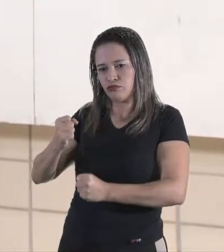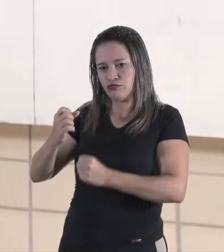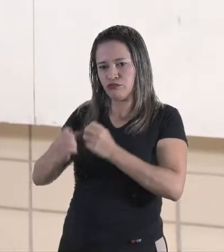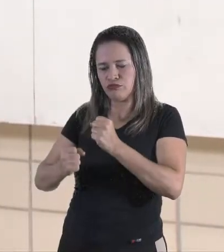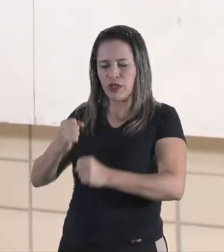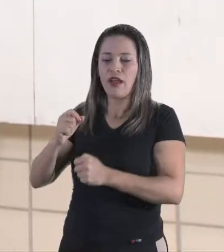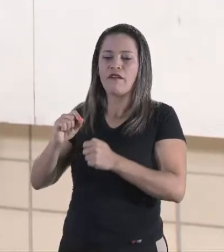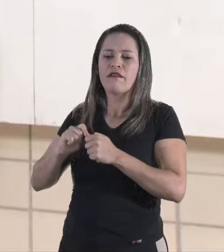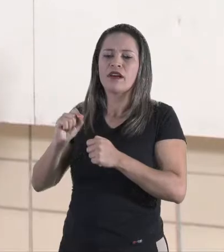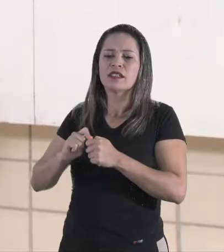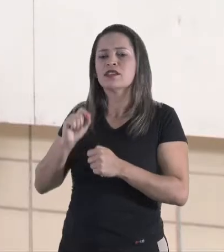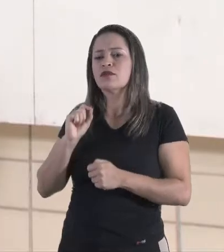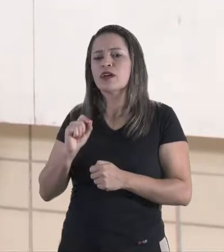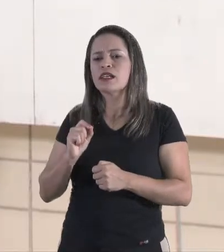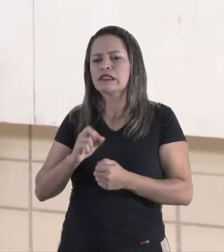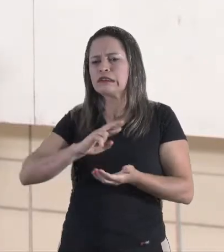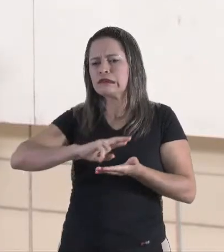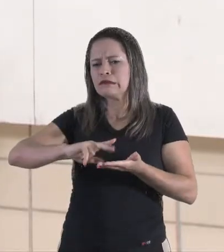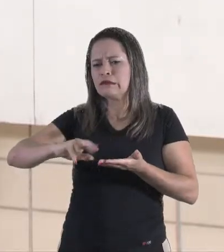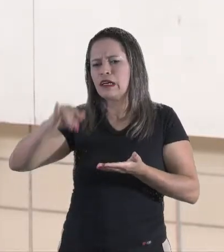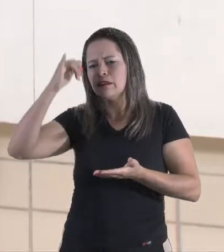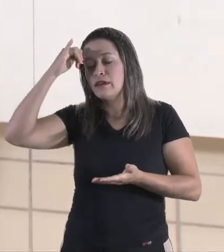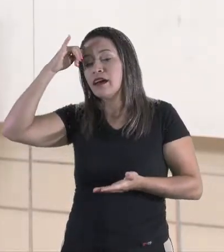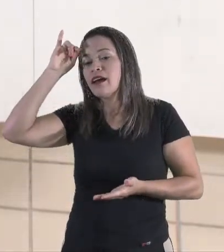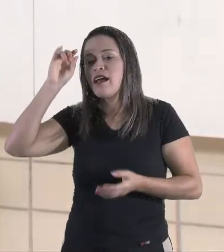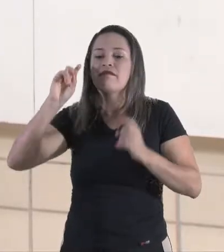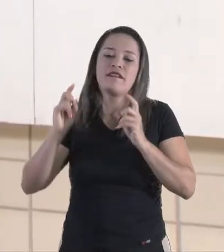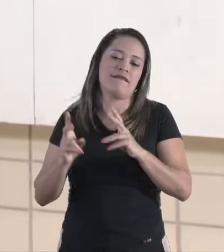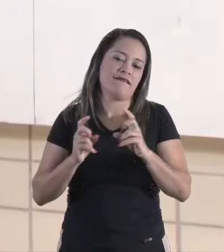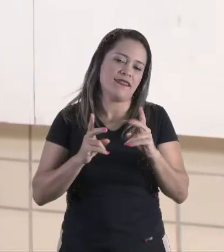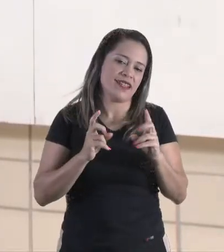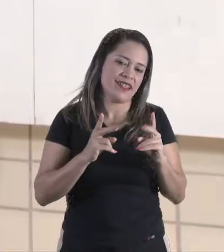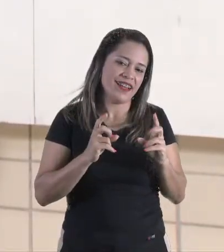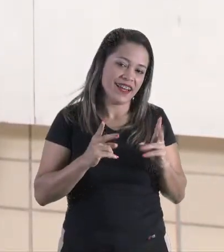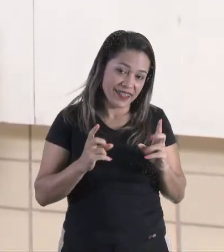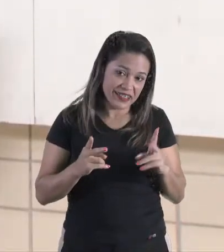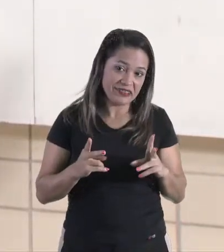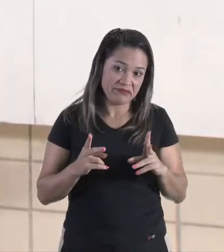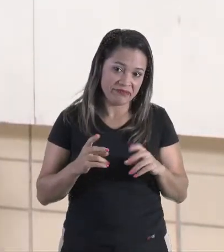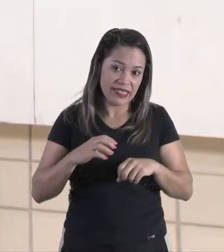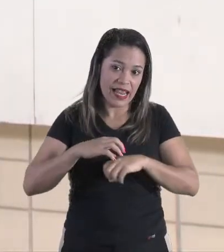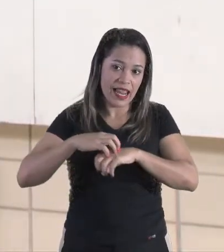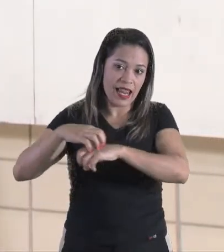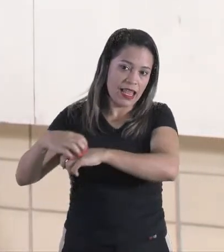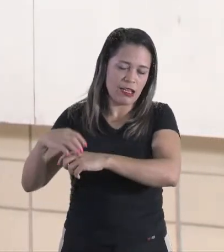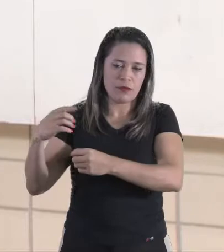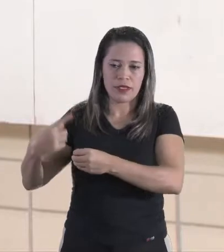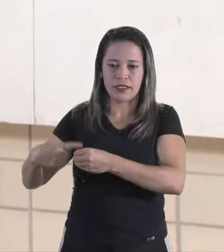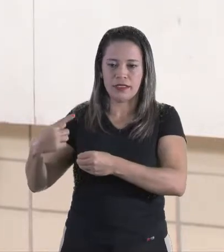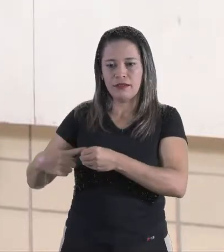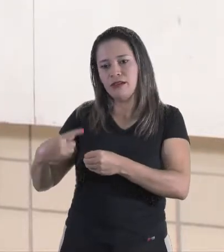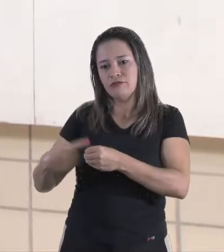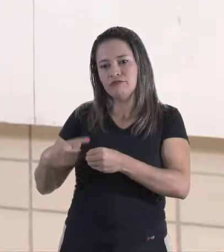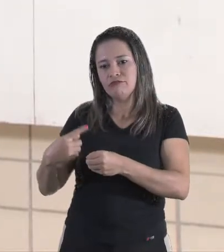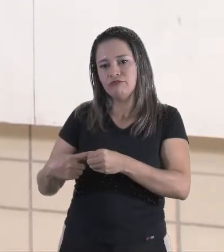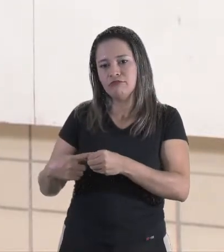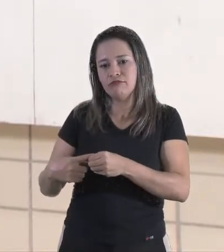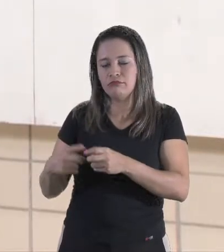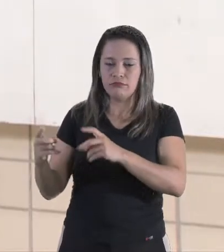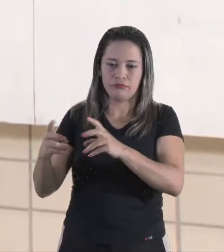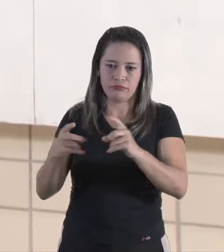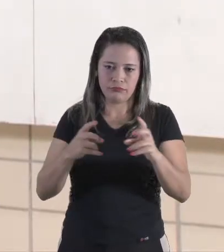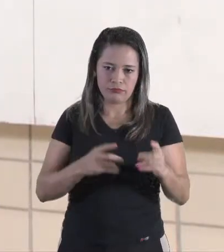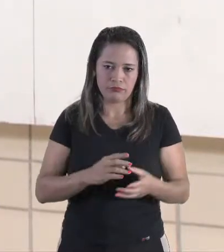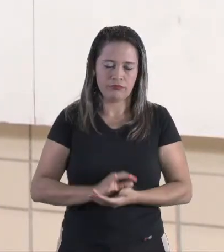esse leite, se for muitas vacas? Ele vai vender, não é? Ele vai levar para a cidade e vai ser comercializado.